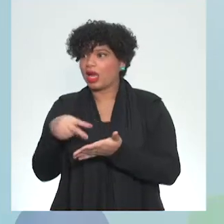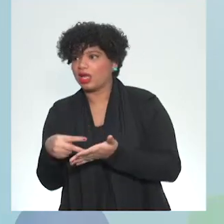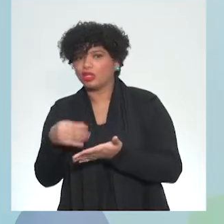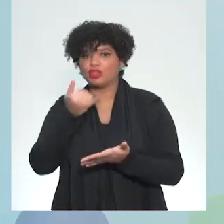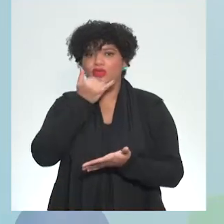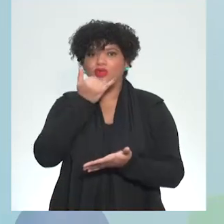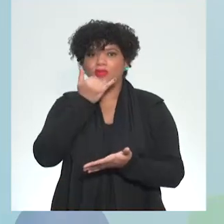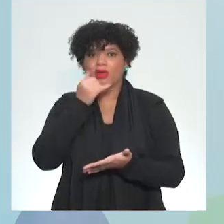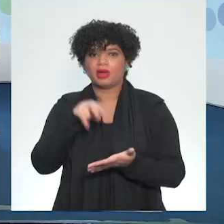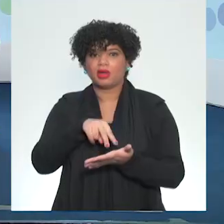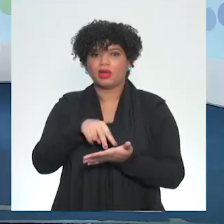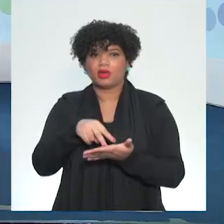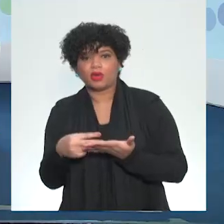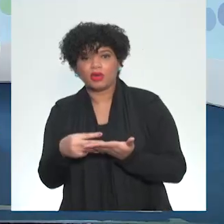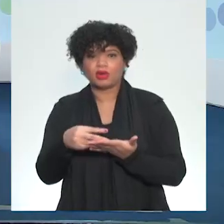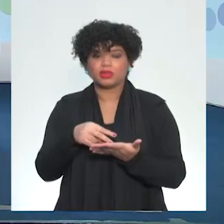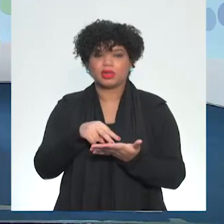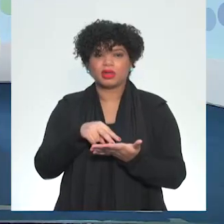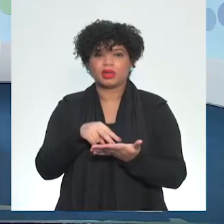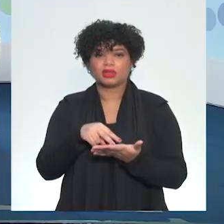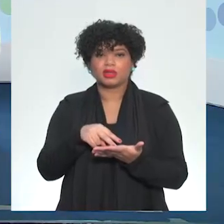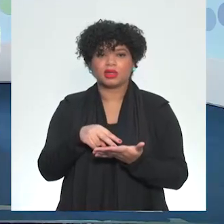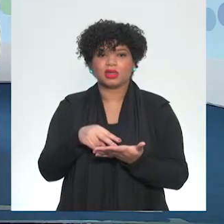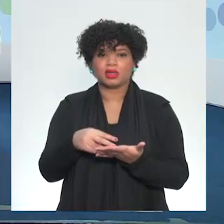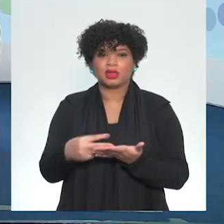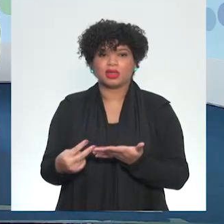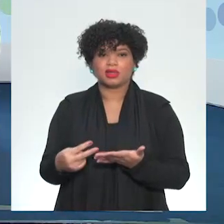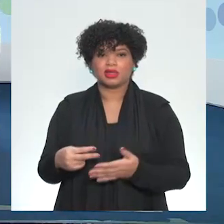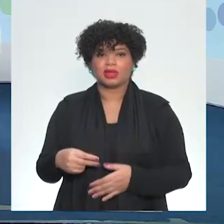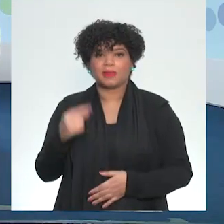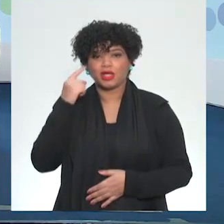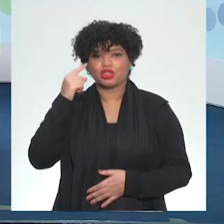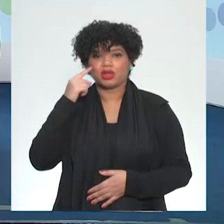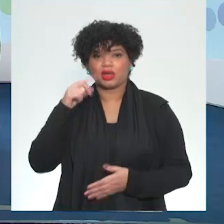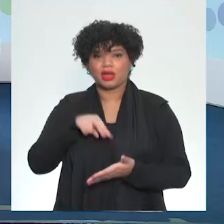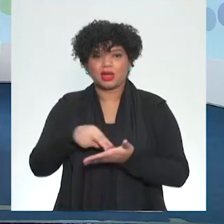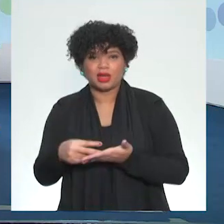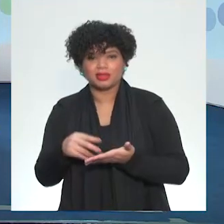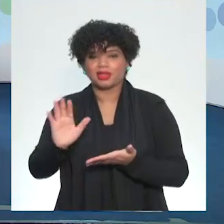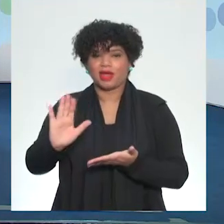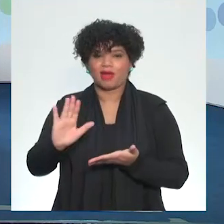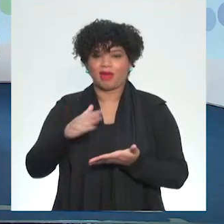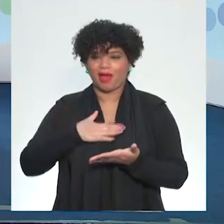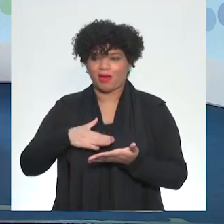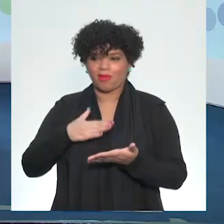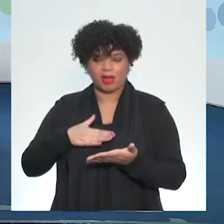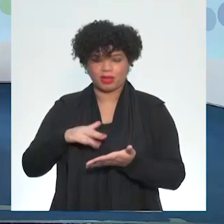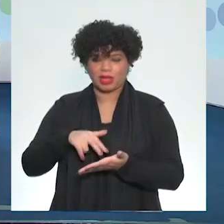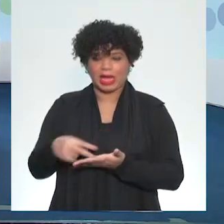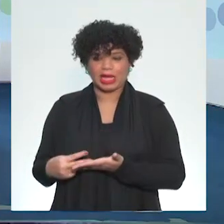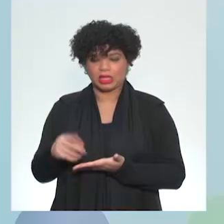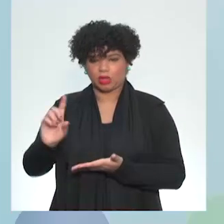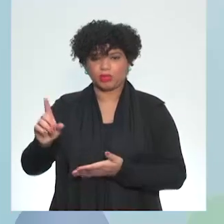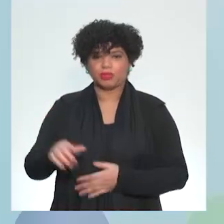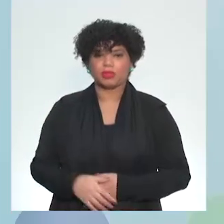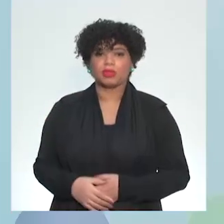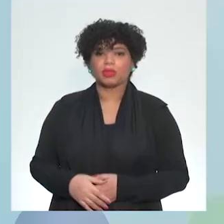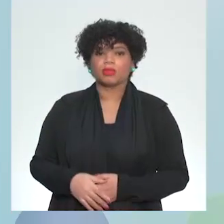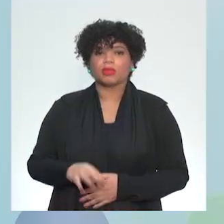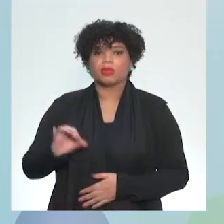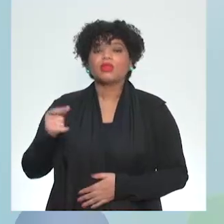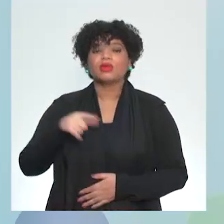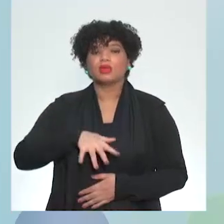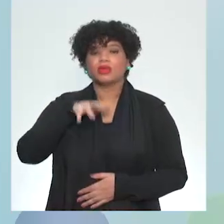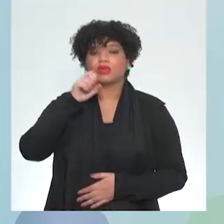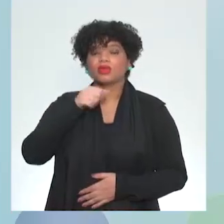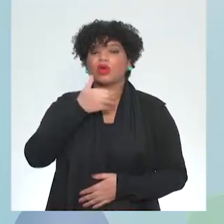escorreguei o pé aqui da bota, assim, ó. E ela achou que ela estava caindo, mas não, só foi isso. Aproveitando que você respirou, o professor